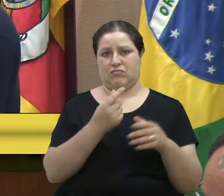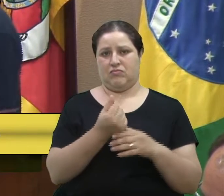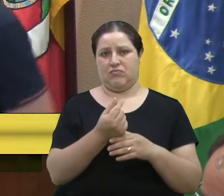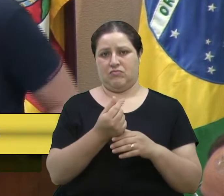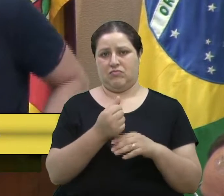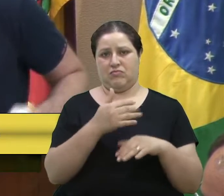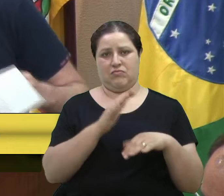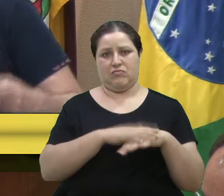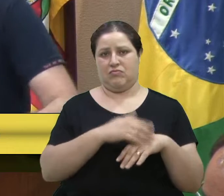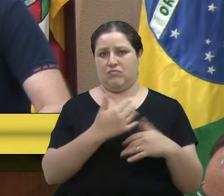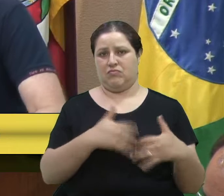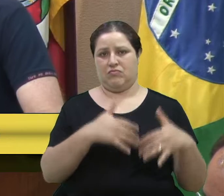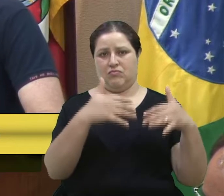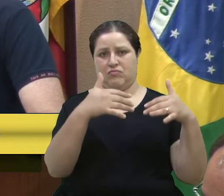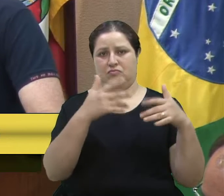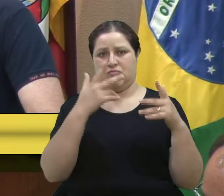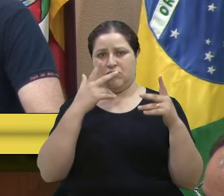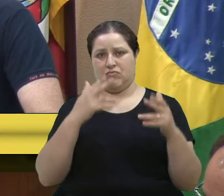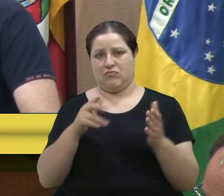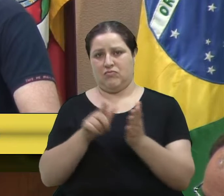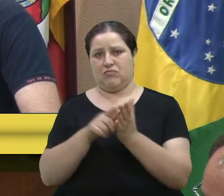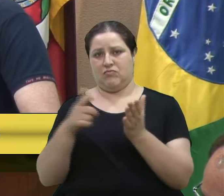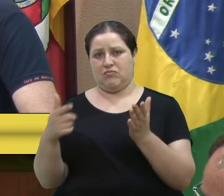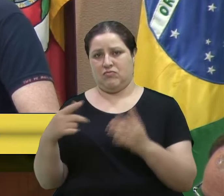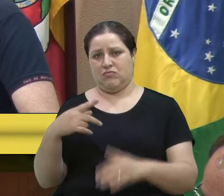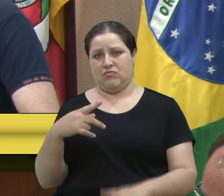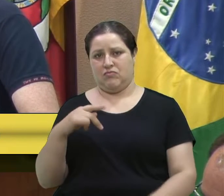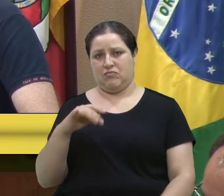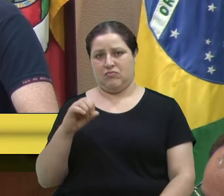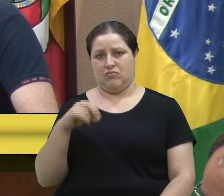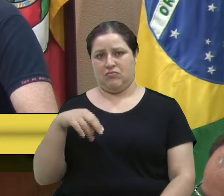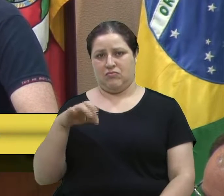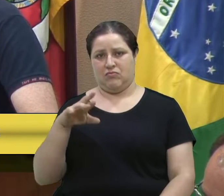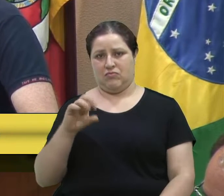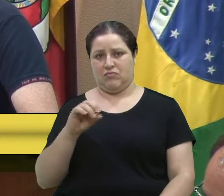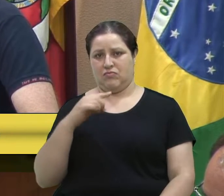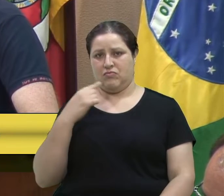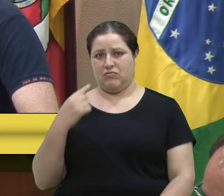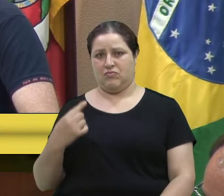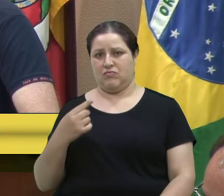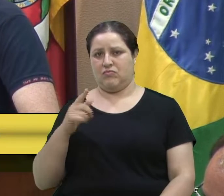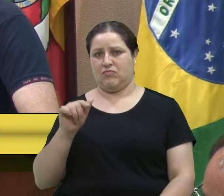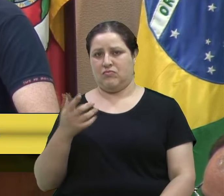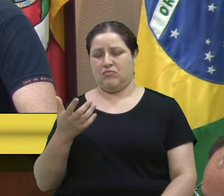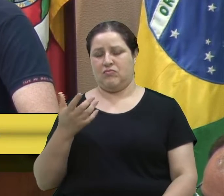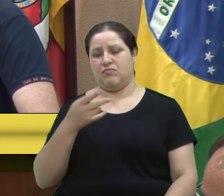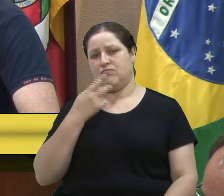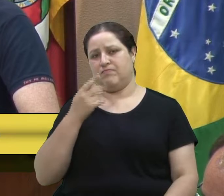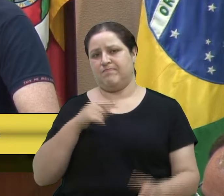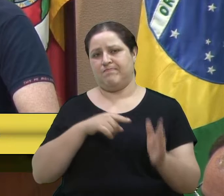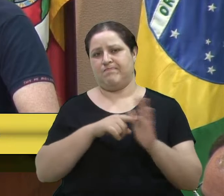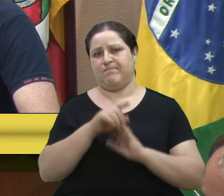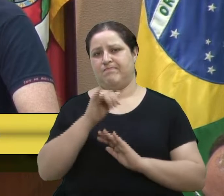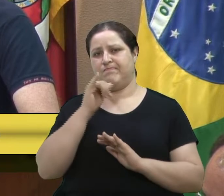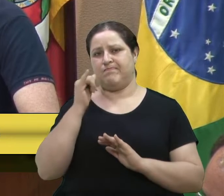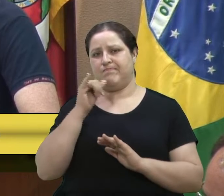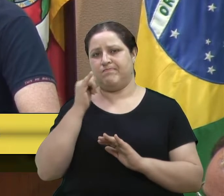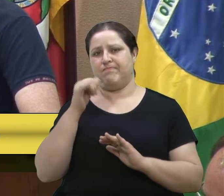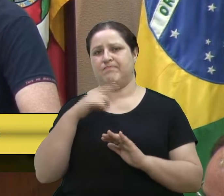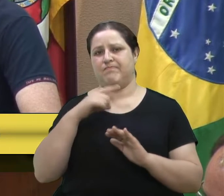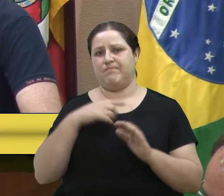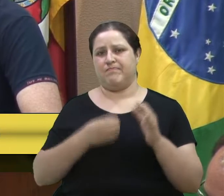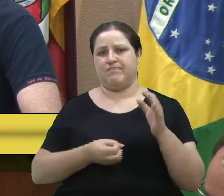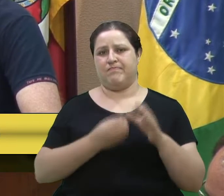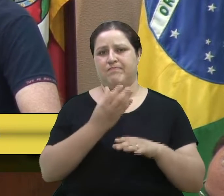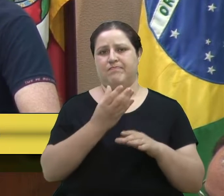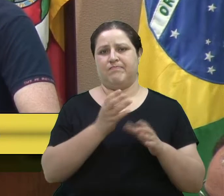mesma reportagem do pioneiro, a vereadora Denise conclui. Denise ainda contesta a posição de Marcondes sobre a criação de um comitê